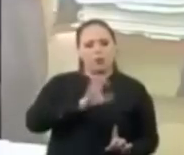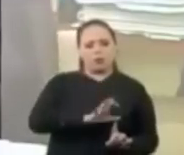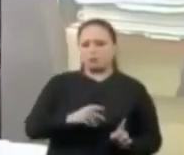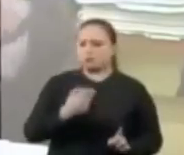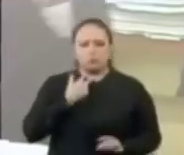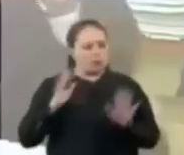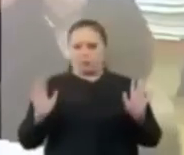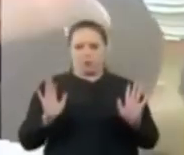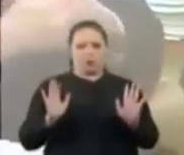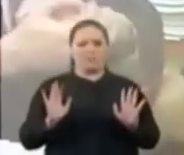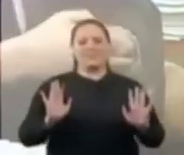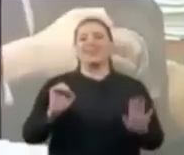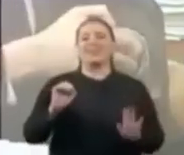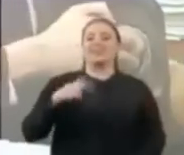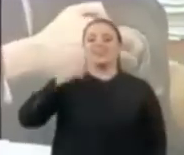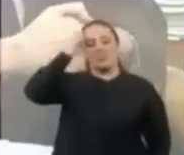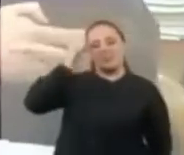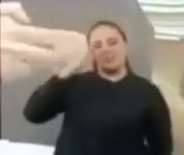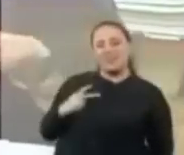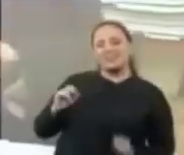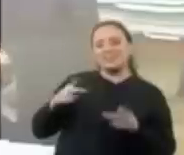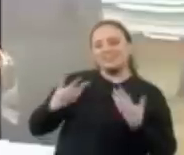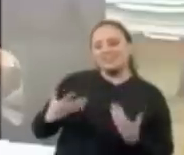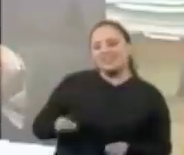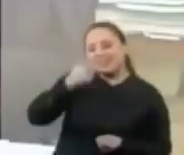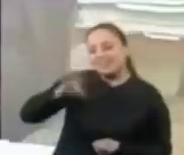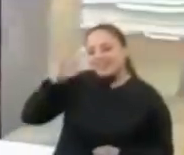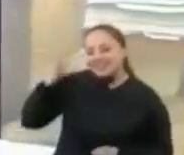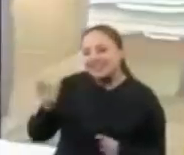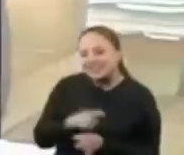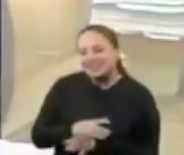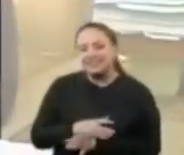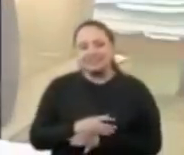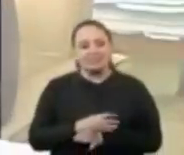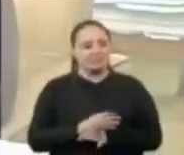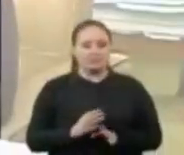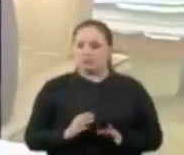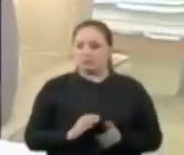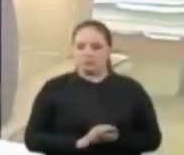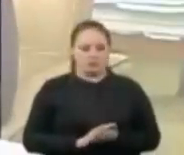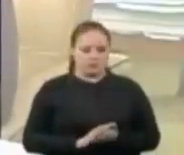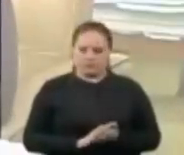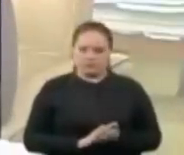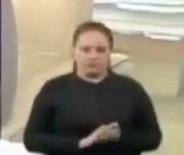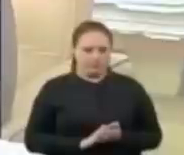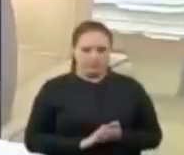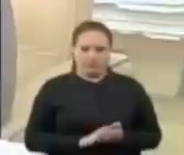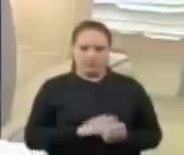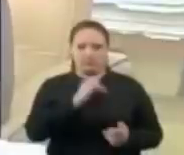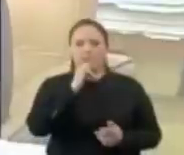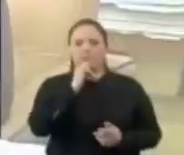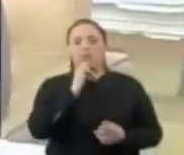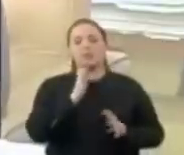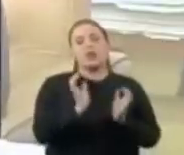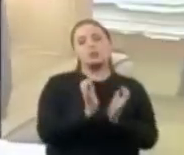dar uma desperto e vou conseguir a decisão do aborto. De preferência, na turma com dois,